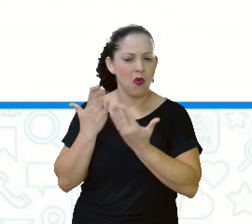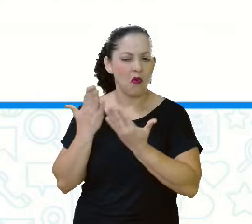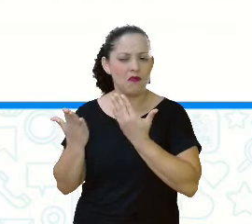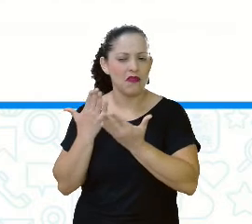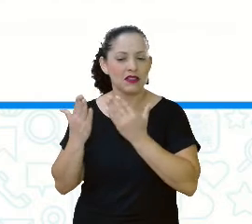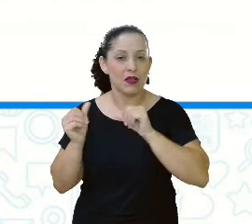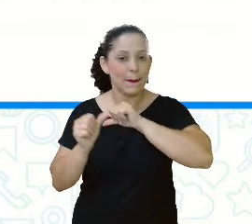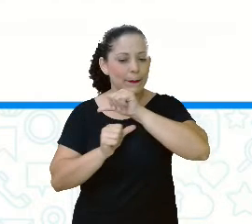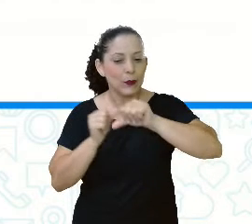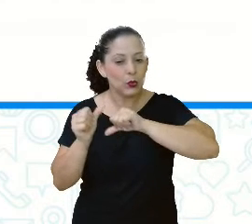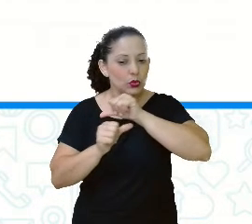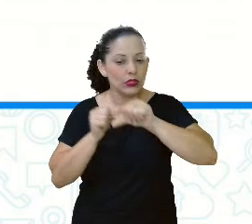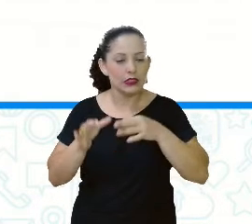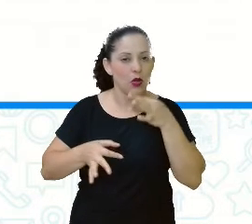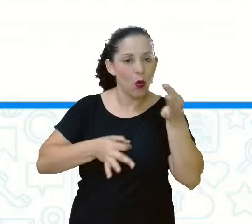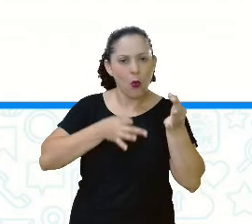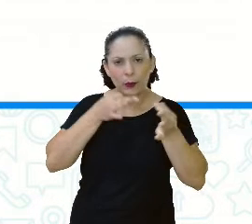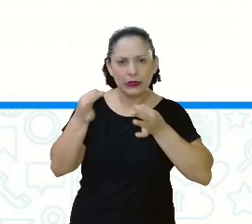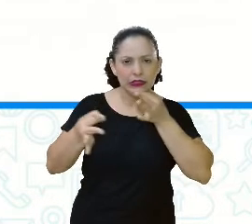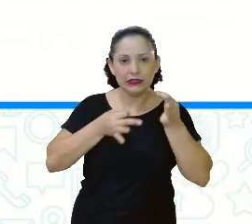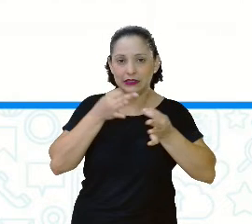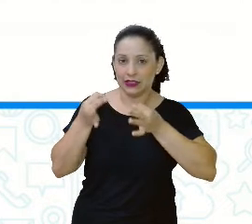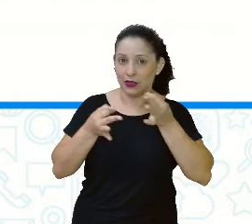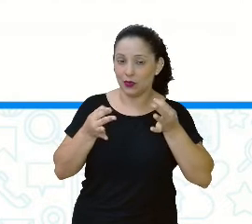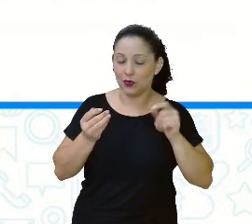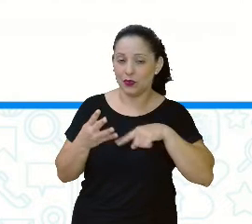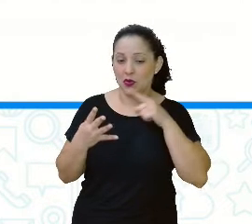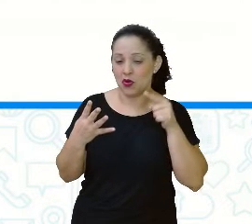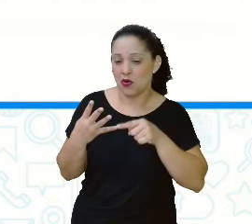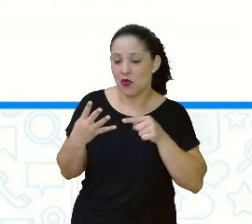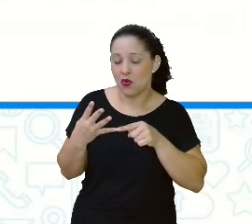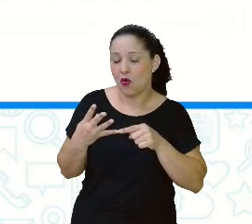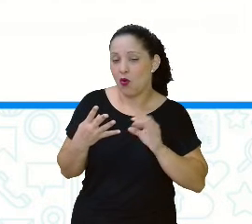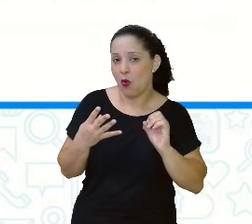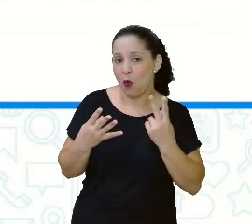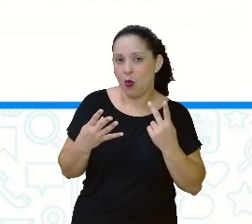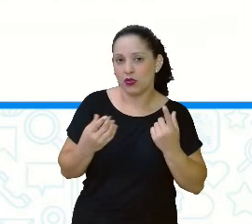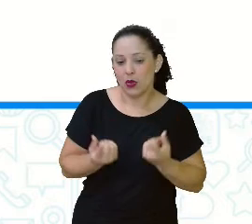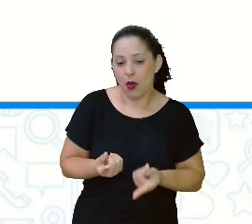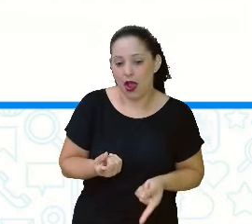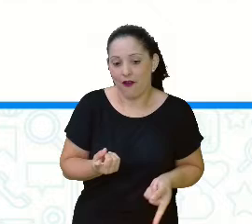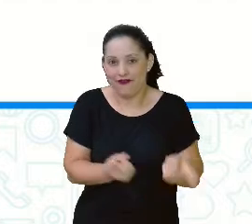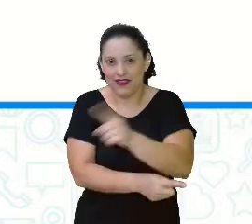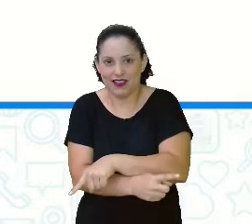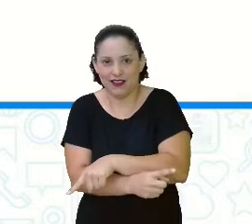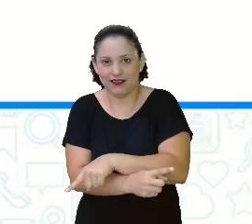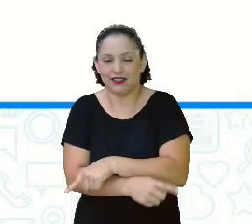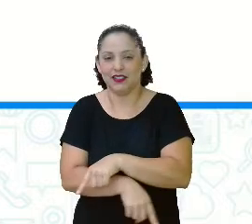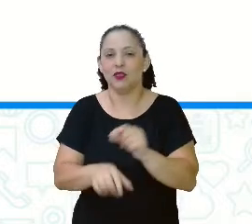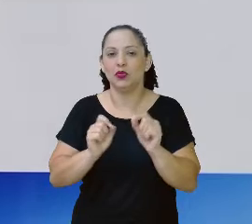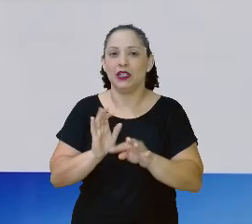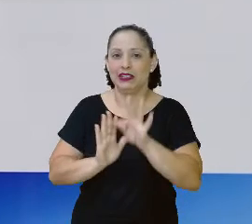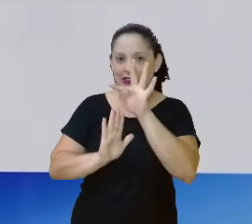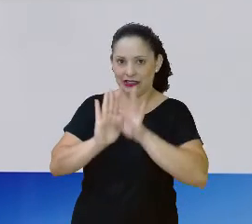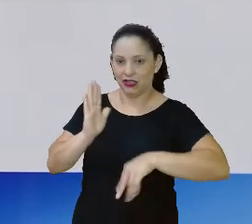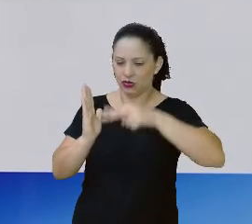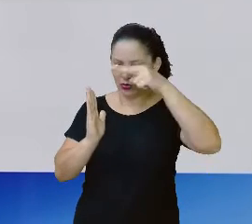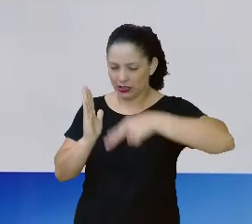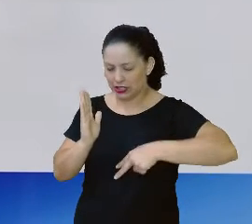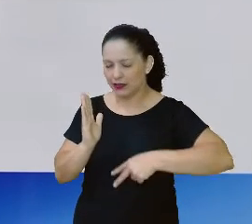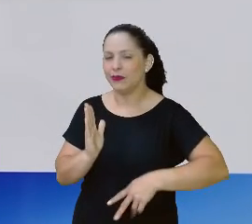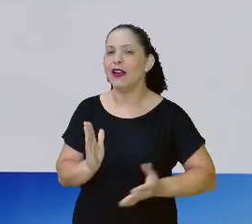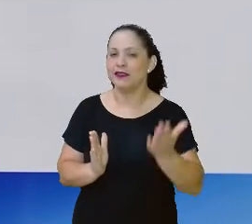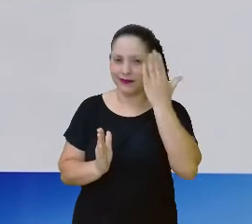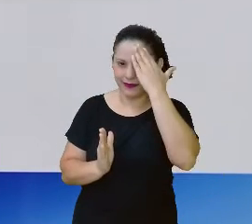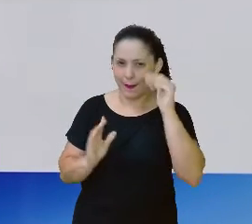que é uma mudança repentina de opinião ou de sistema. Ou se é uma cambalhota, uma virada. Então, vamos voltar aqui no texto. Eu vou ler